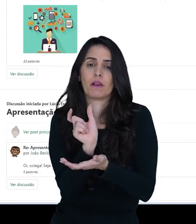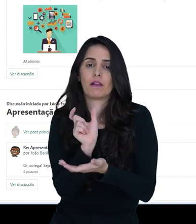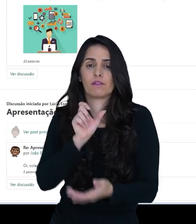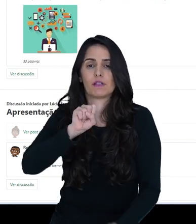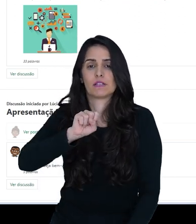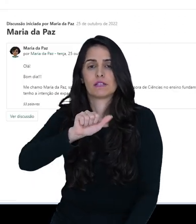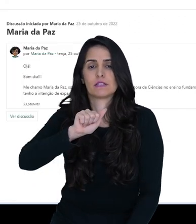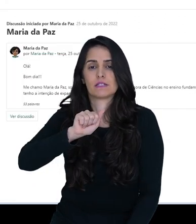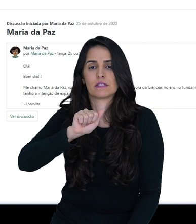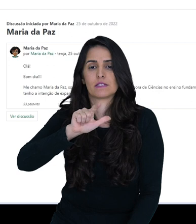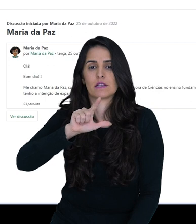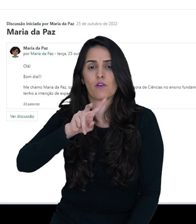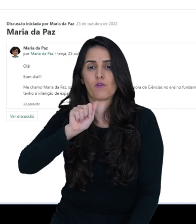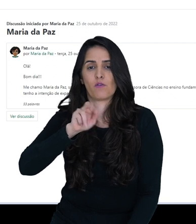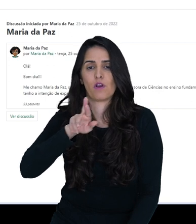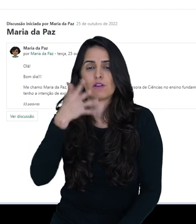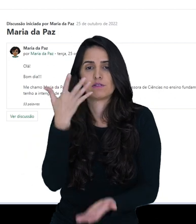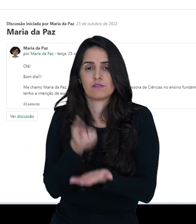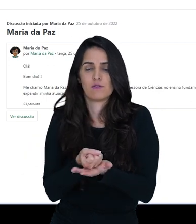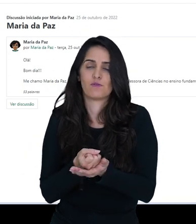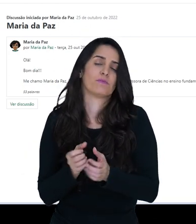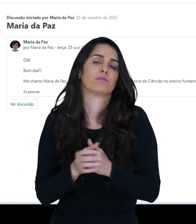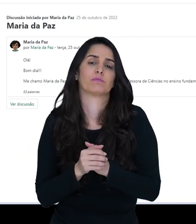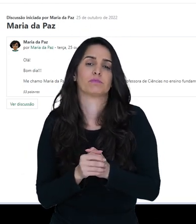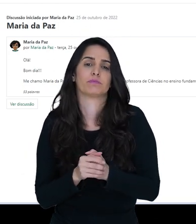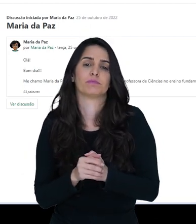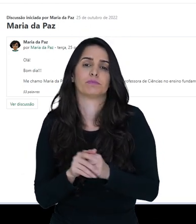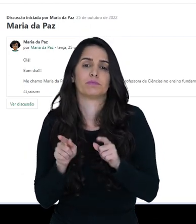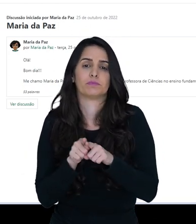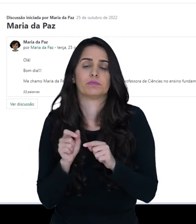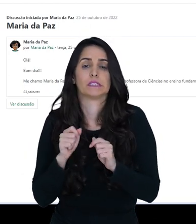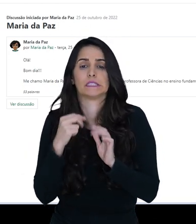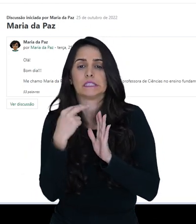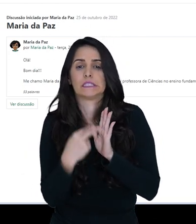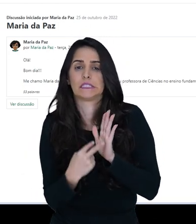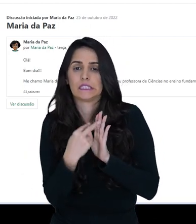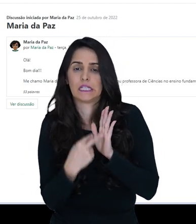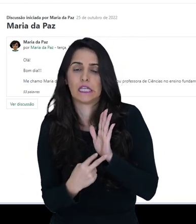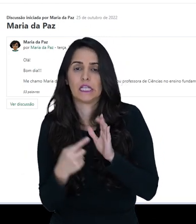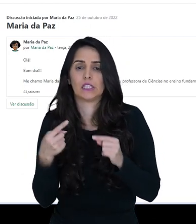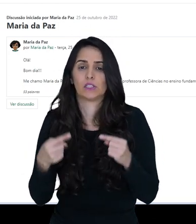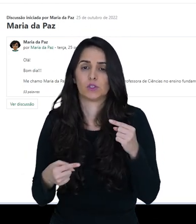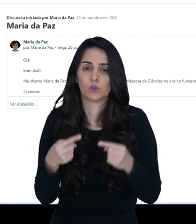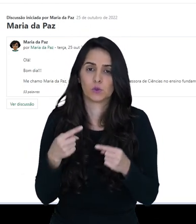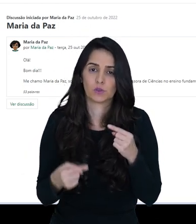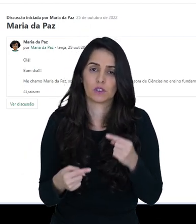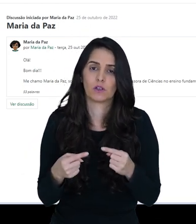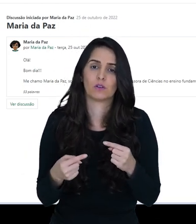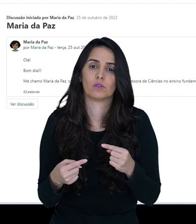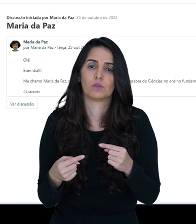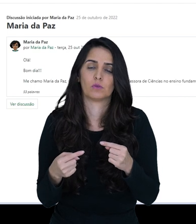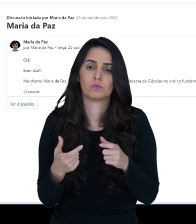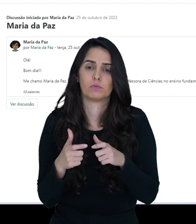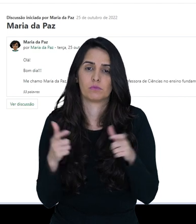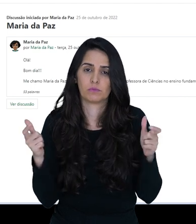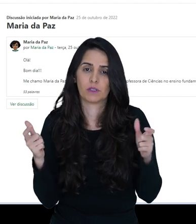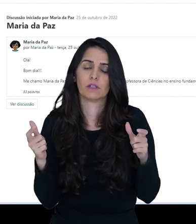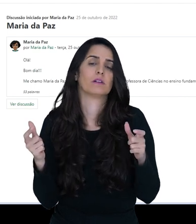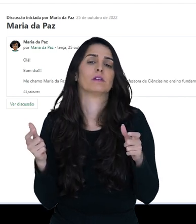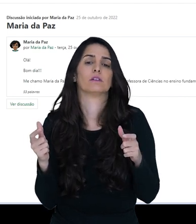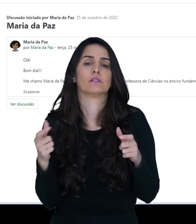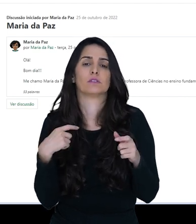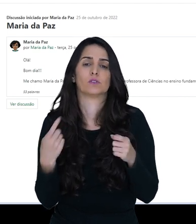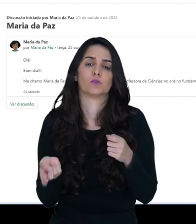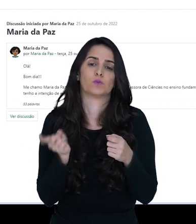salvar. Além disso, eu posso também clicar aqui se eu quiser ler a discussão de uma forma aqui